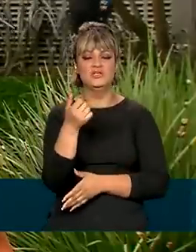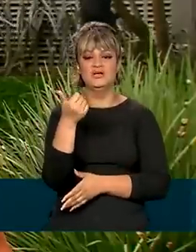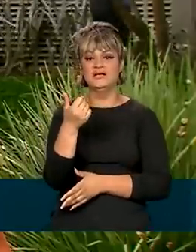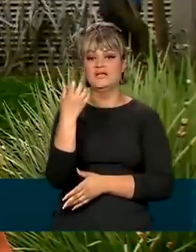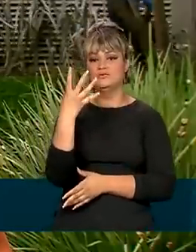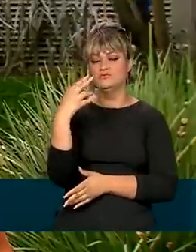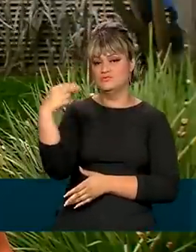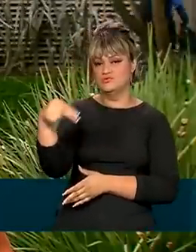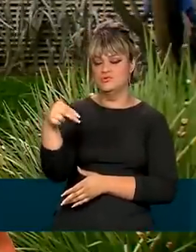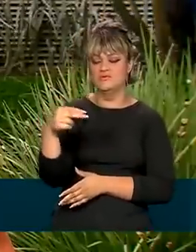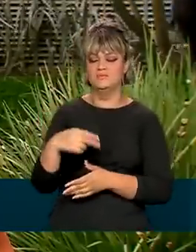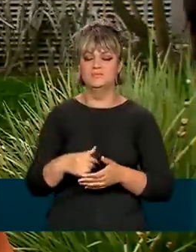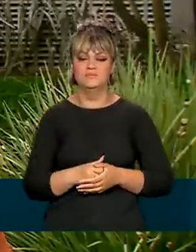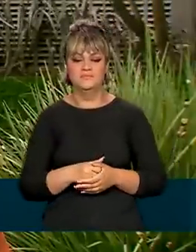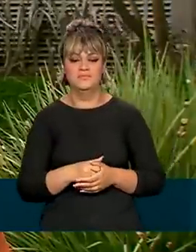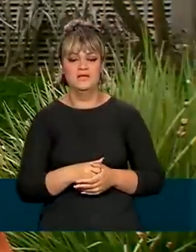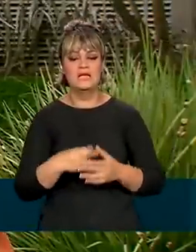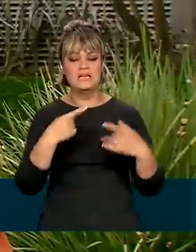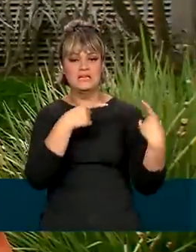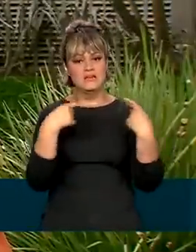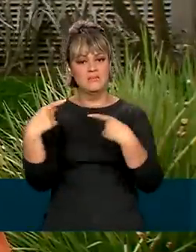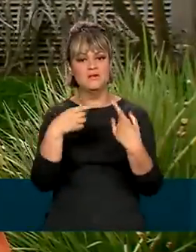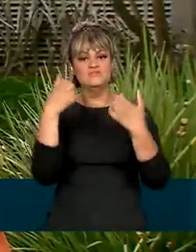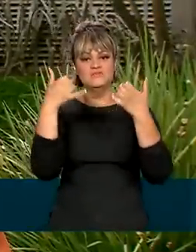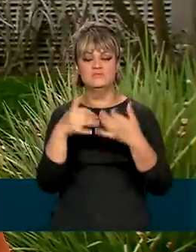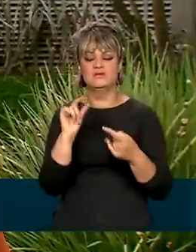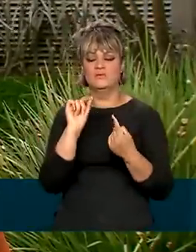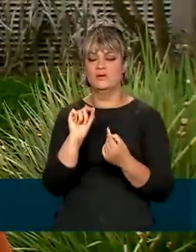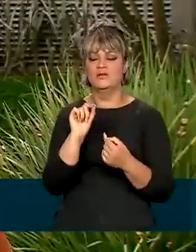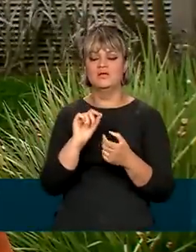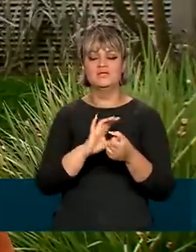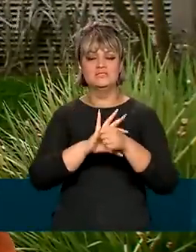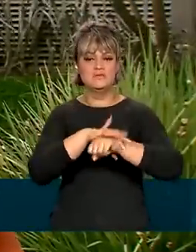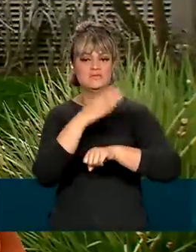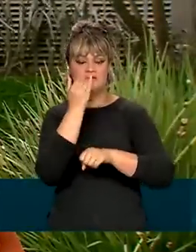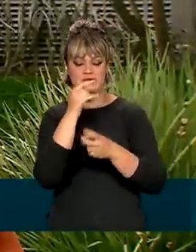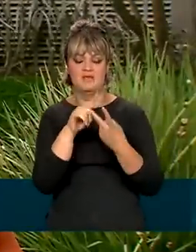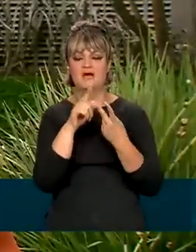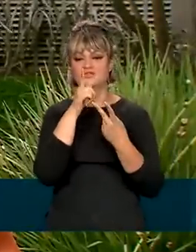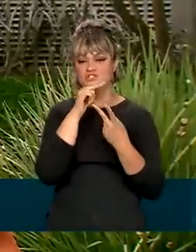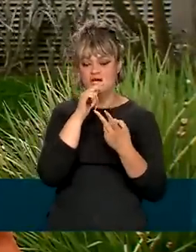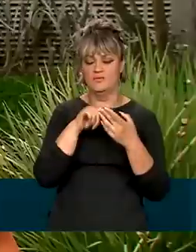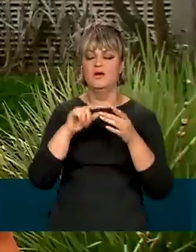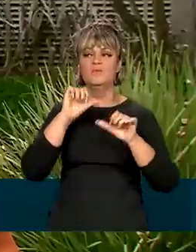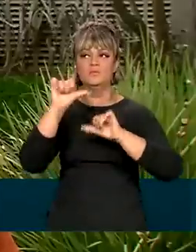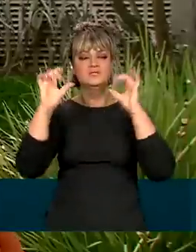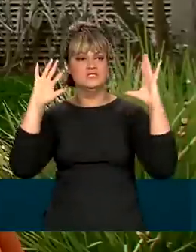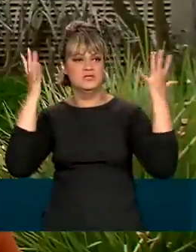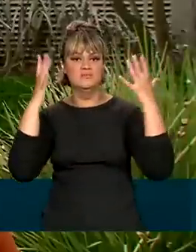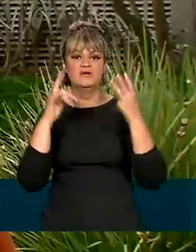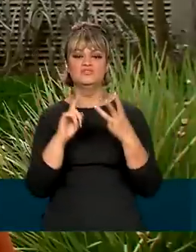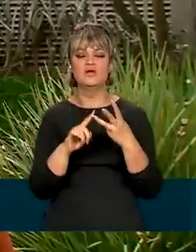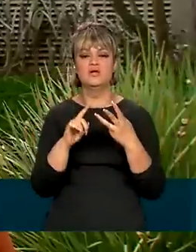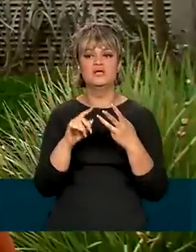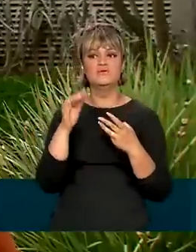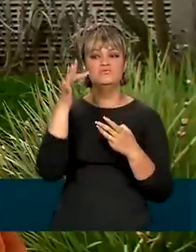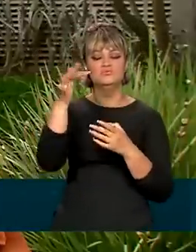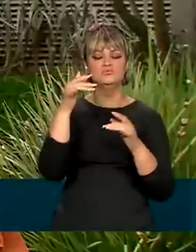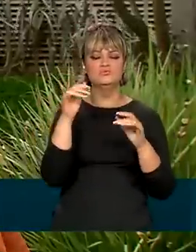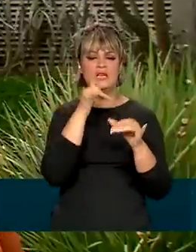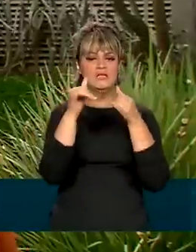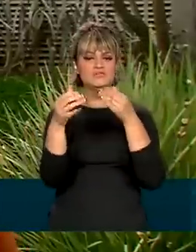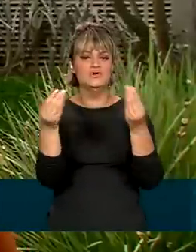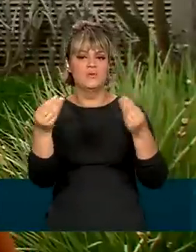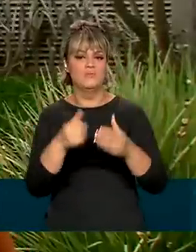14 de novembro. Entre os debates estão segurança alimentar e hídrica, mudanças climáticas e também o futuro da energia.